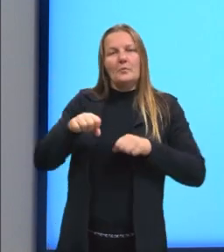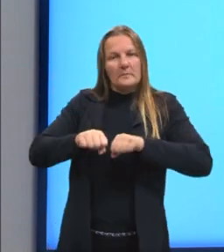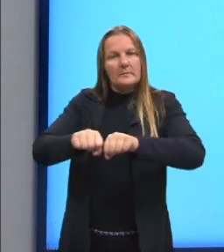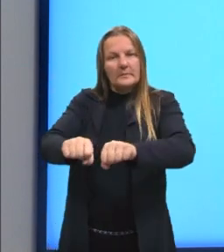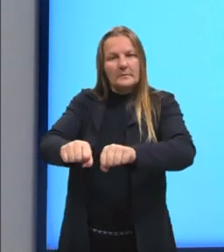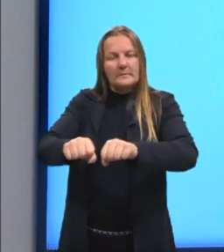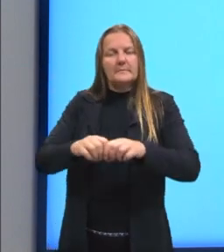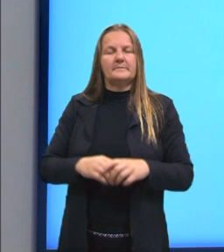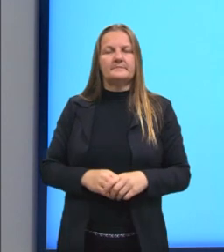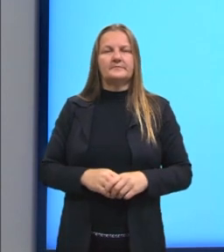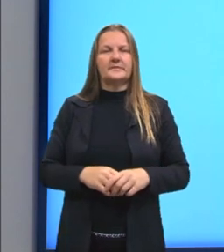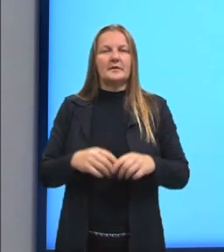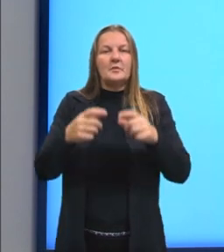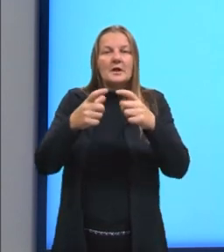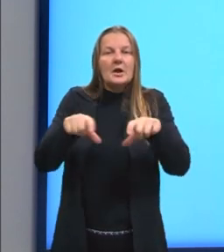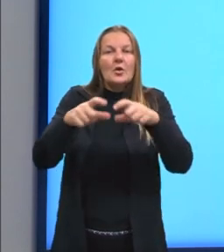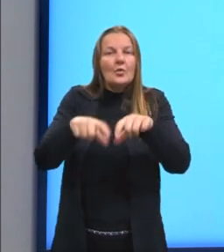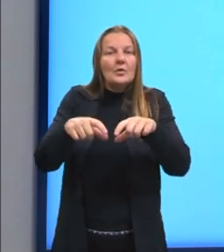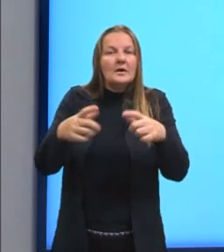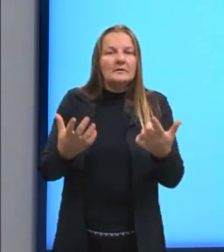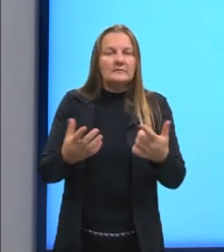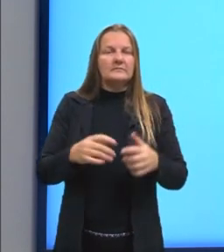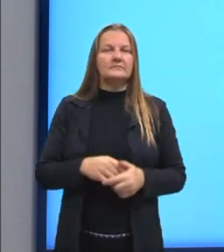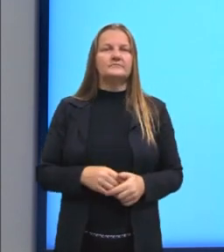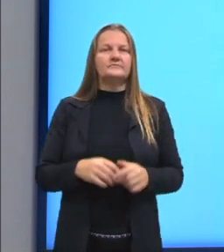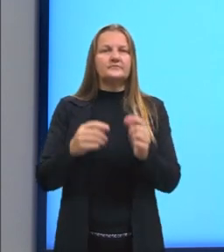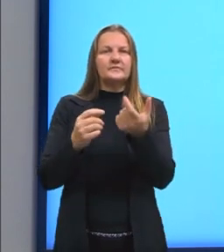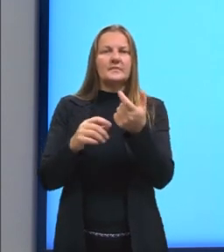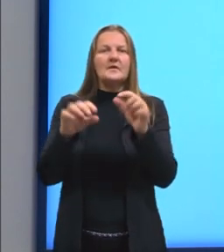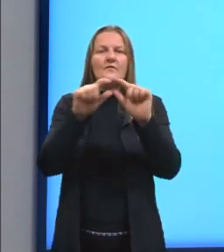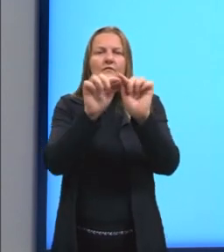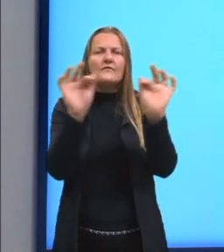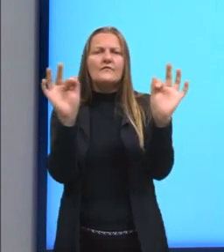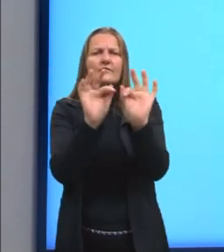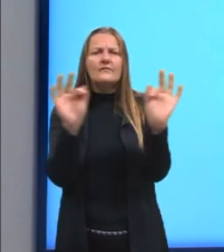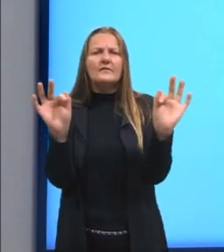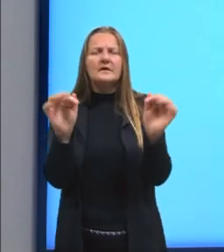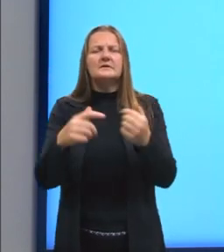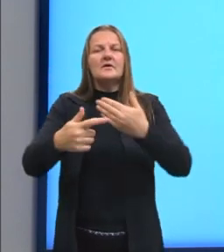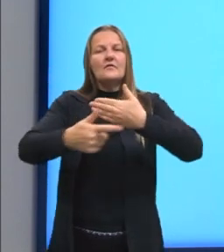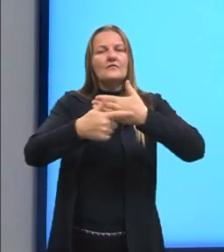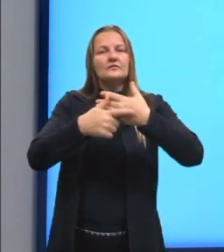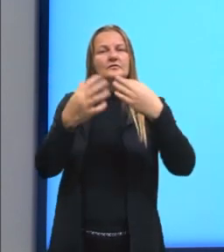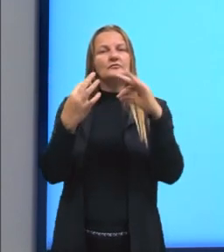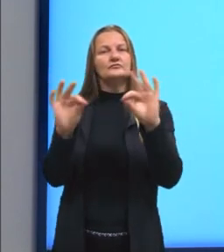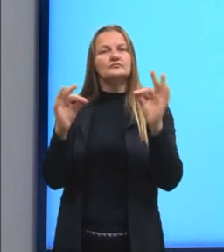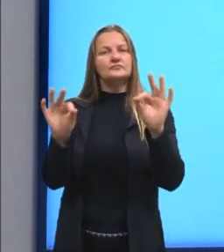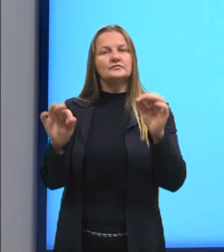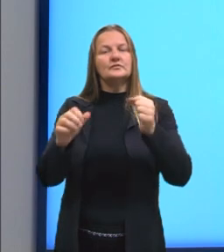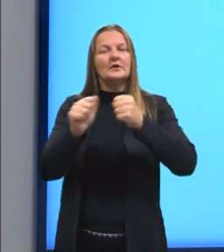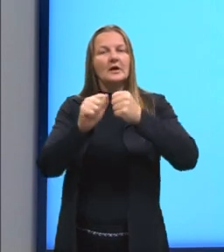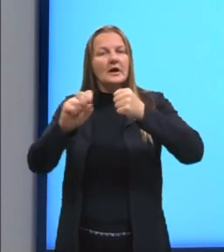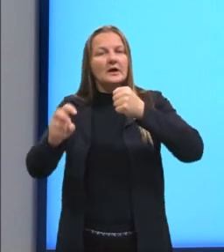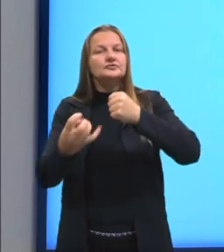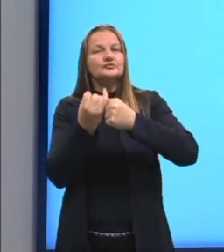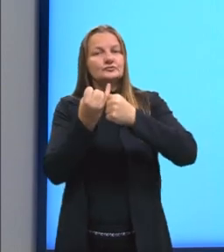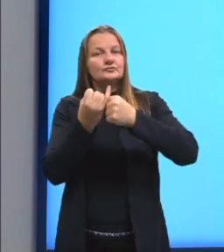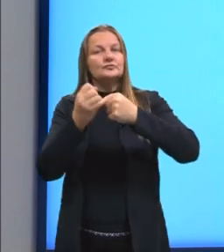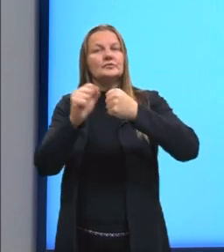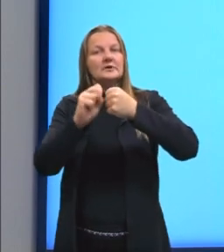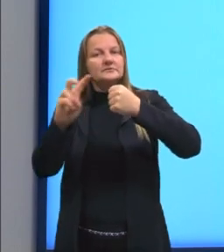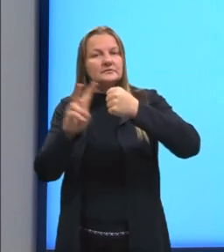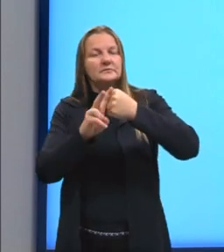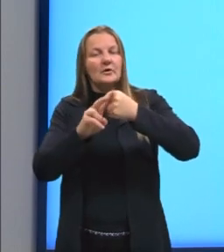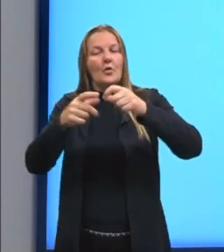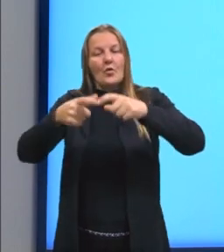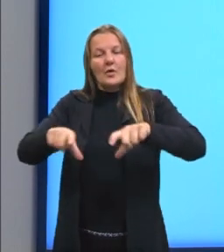adverbial de lugar. E aqui, nessa frase, vai fazer a função sintática de adjunta adverbial de